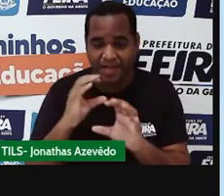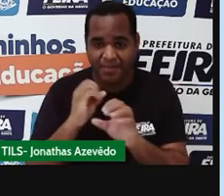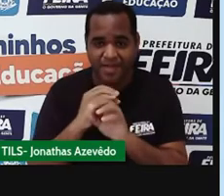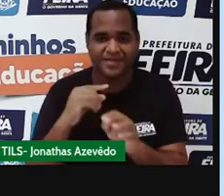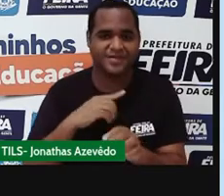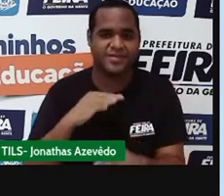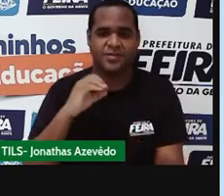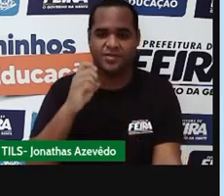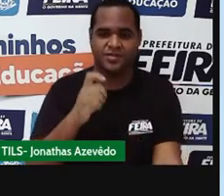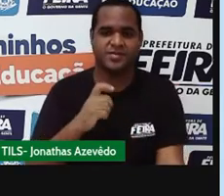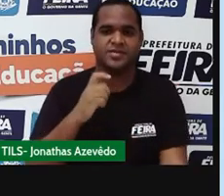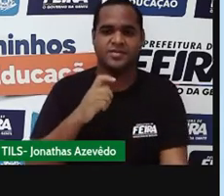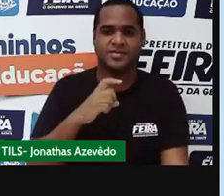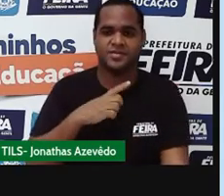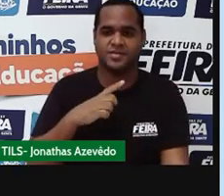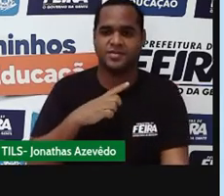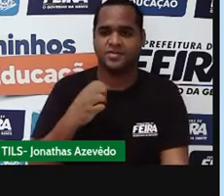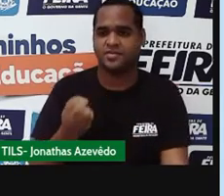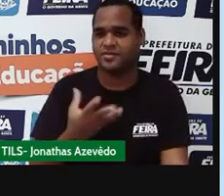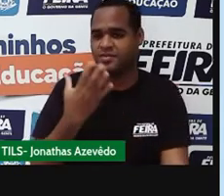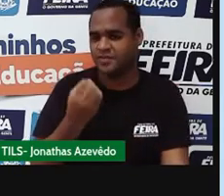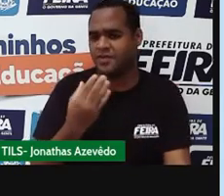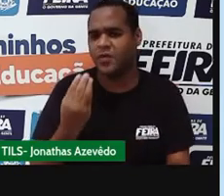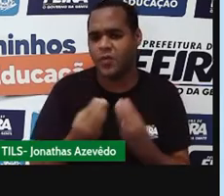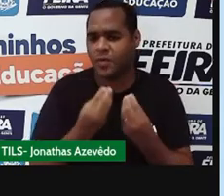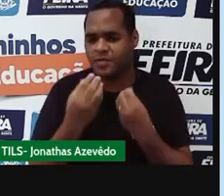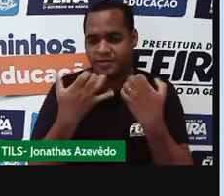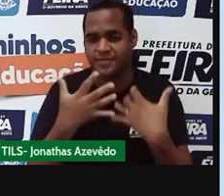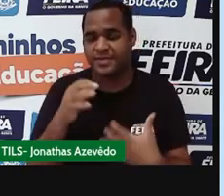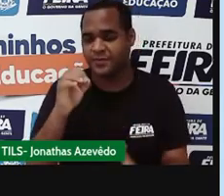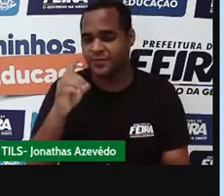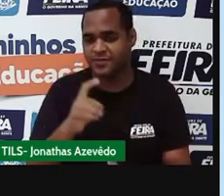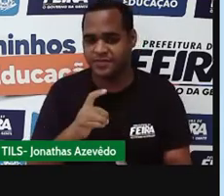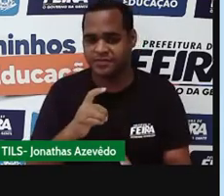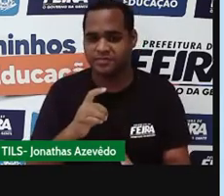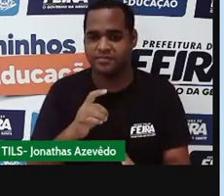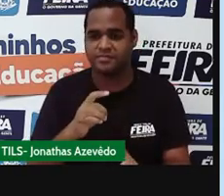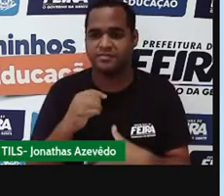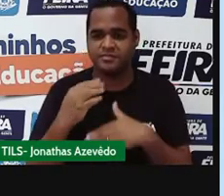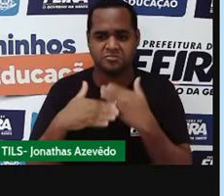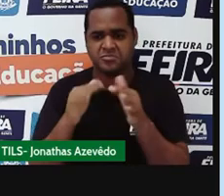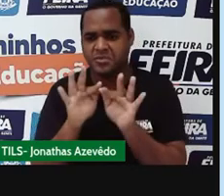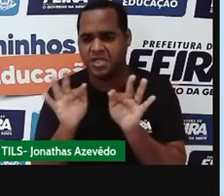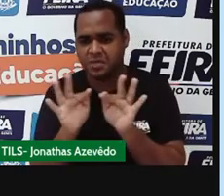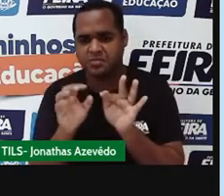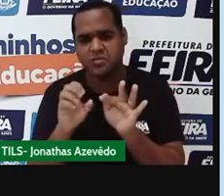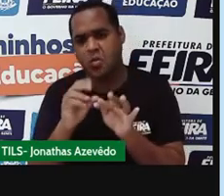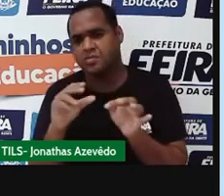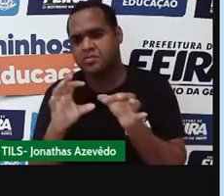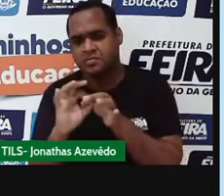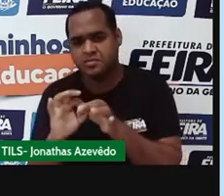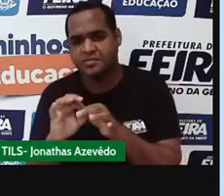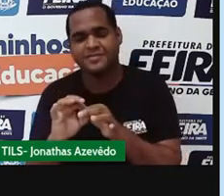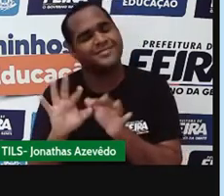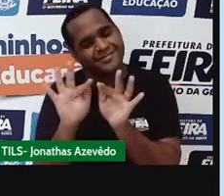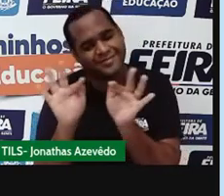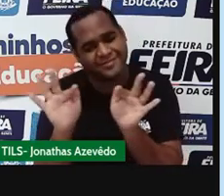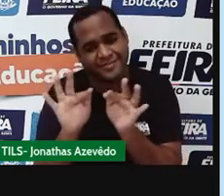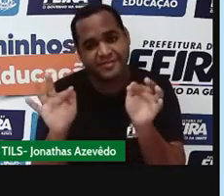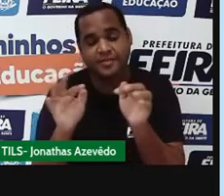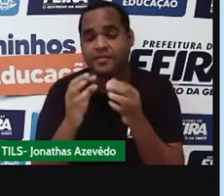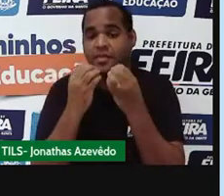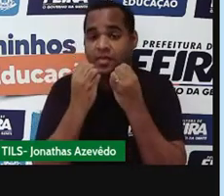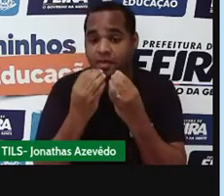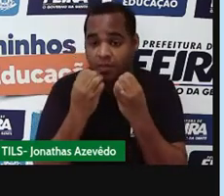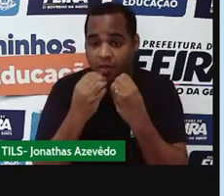oxigênio, ele já está me dizendo. E o gás oxigênio é uma substância simples ou uma substância composta? É simples. O bom